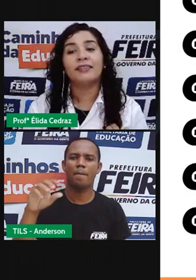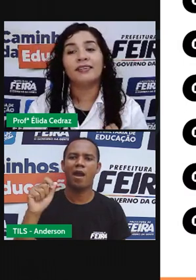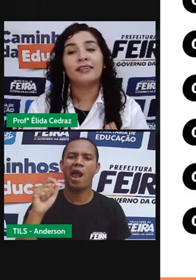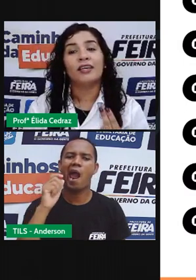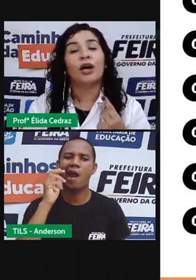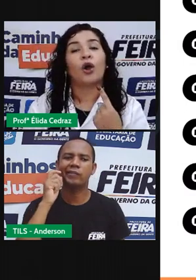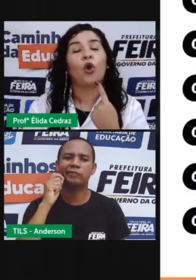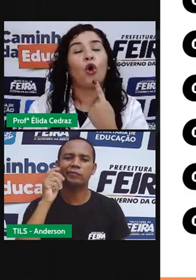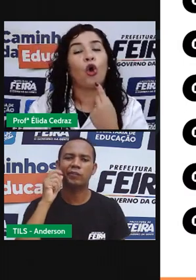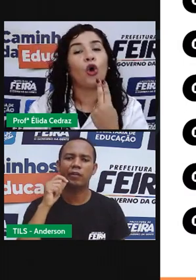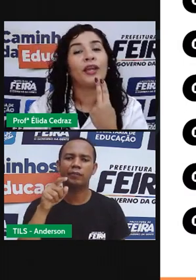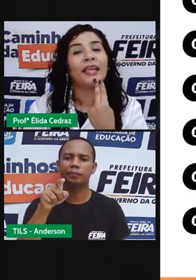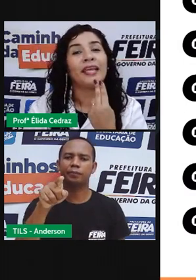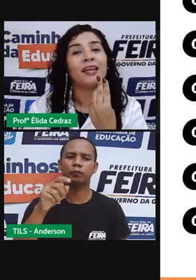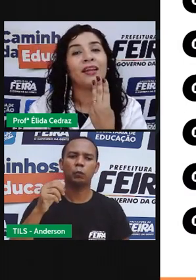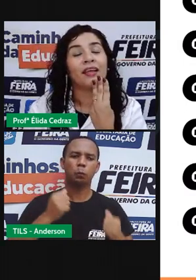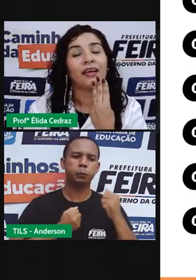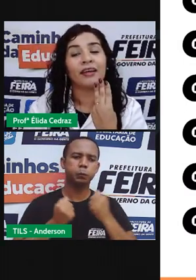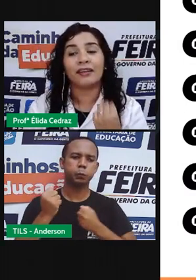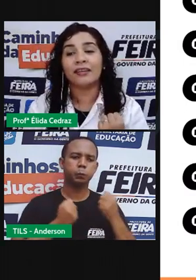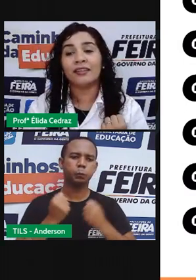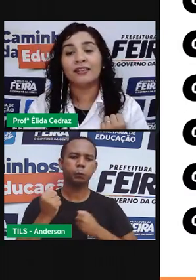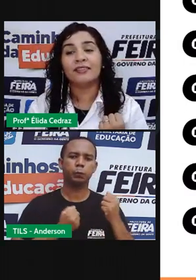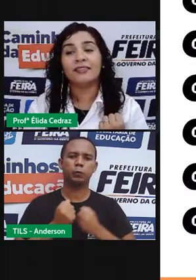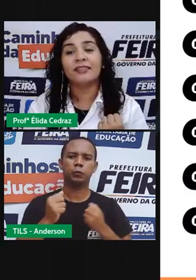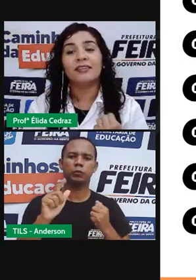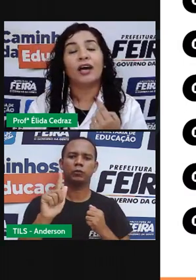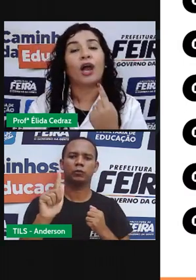Goma, gorila,